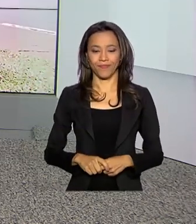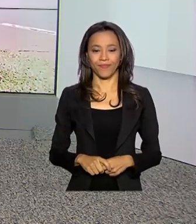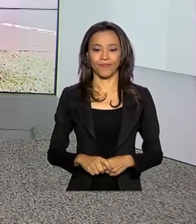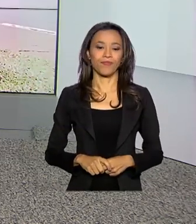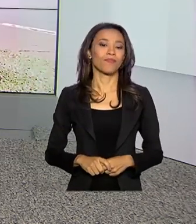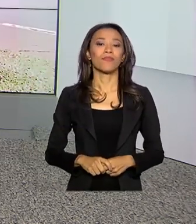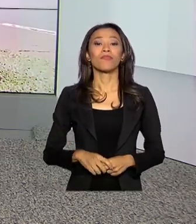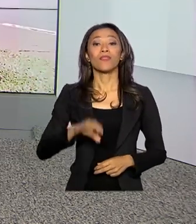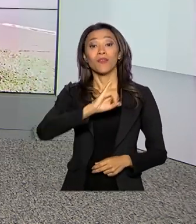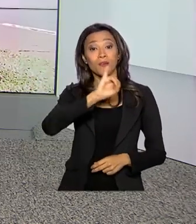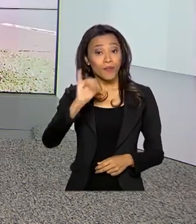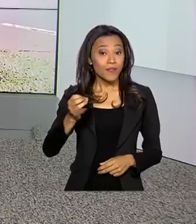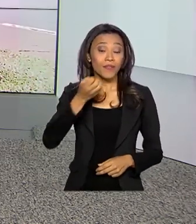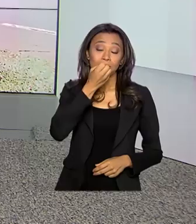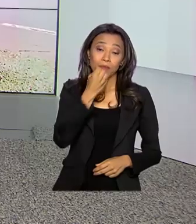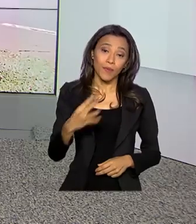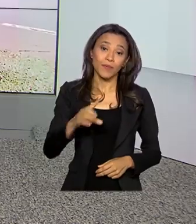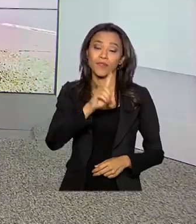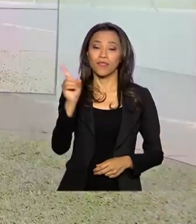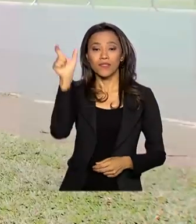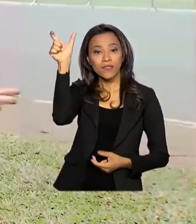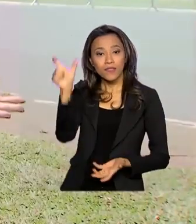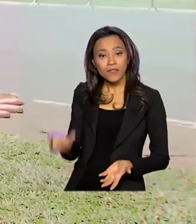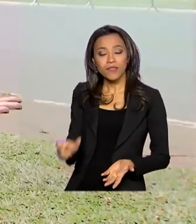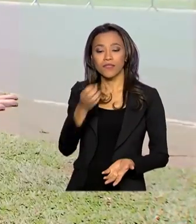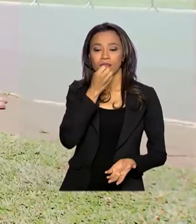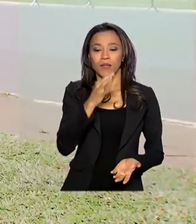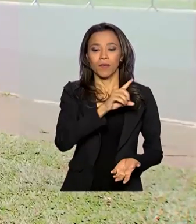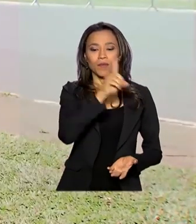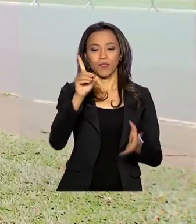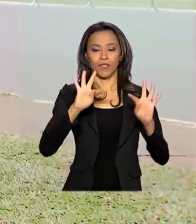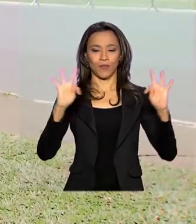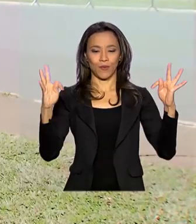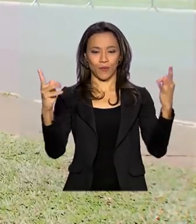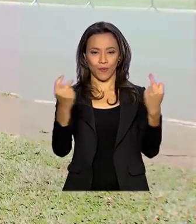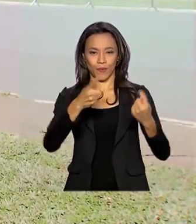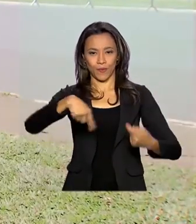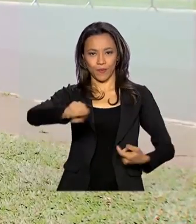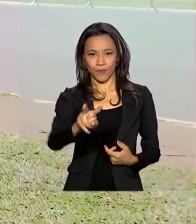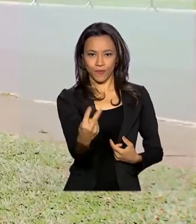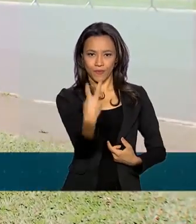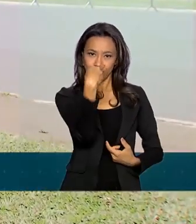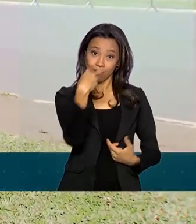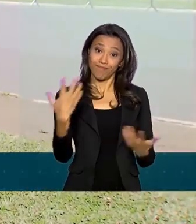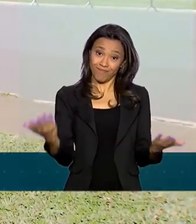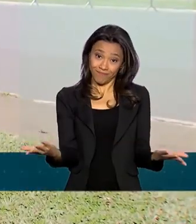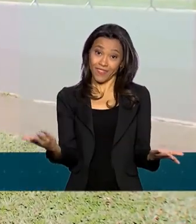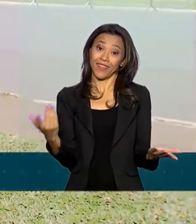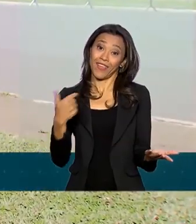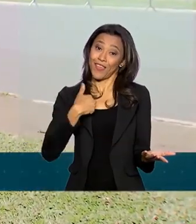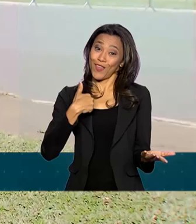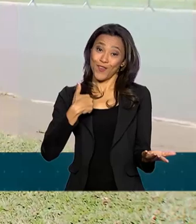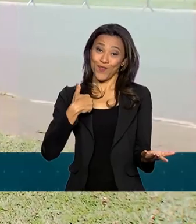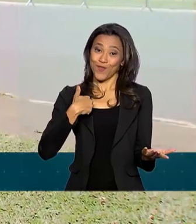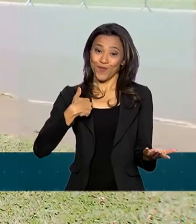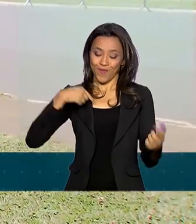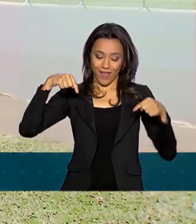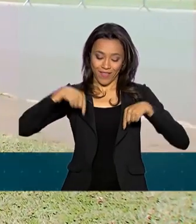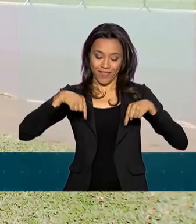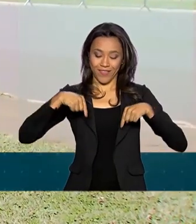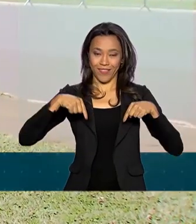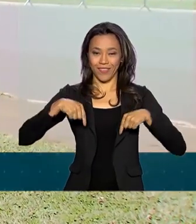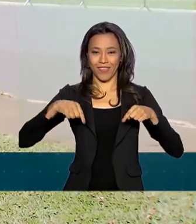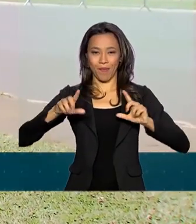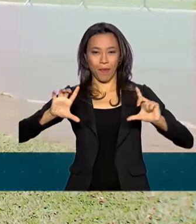Oi, Mara! Bom dia pra você, bom dia a todos que nos acompanham aqui no Brasil em Dia. Pois é, como de costume não estou aí hoje no estúdio,